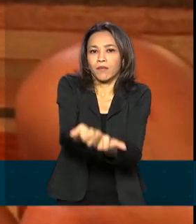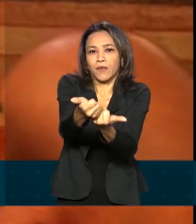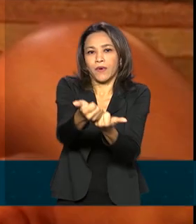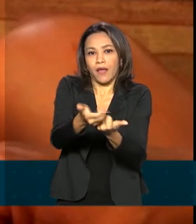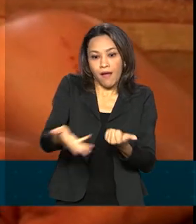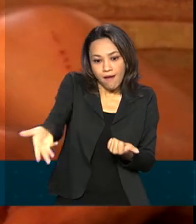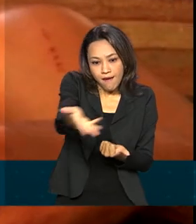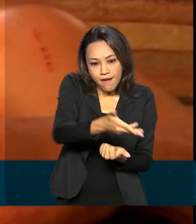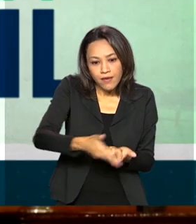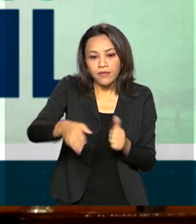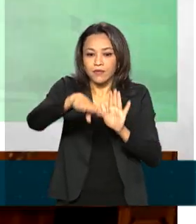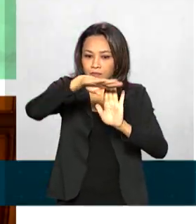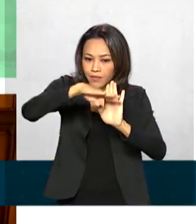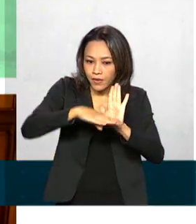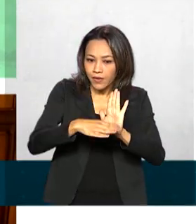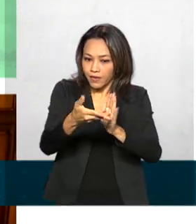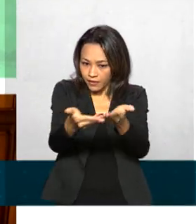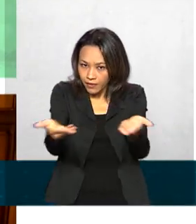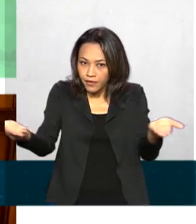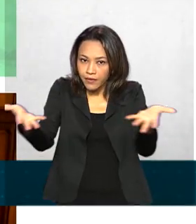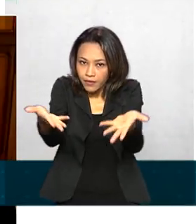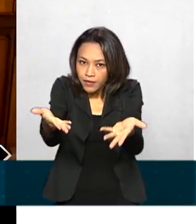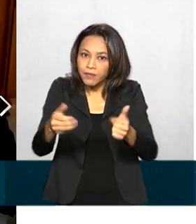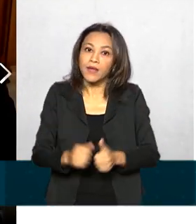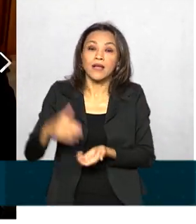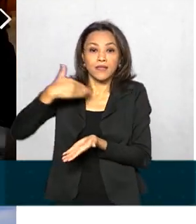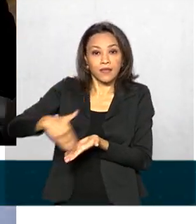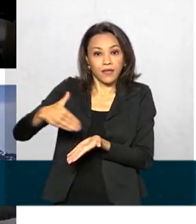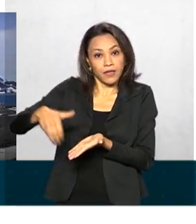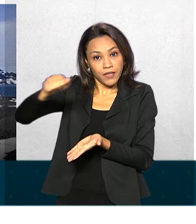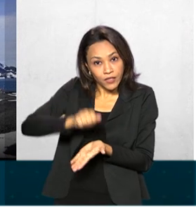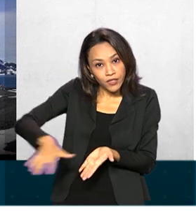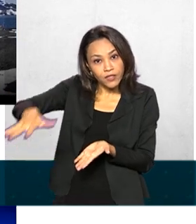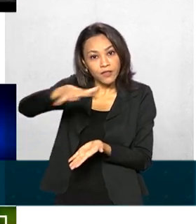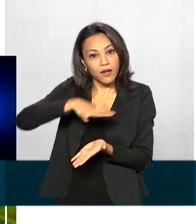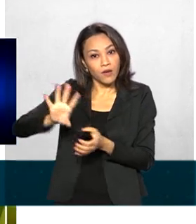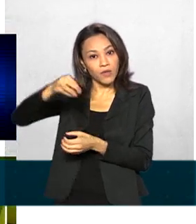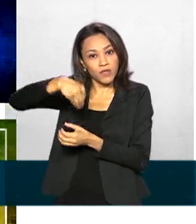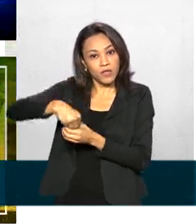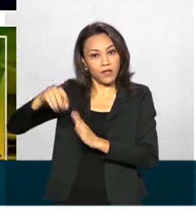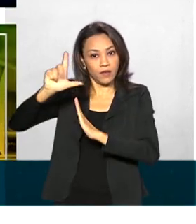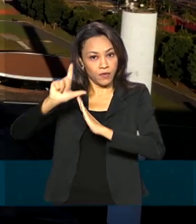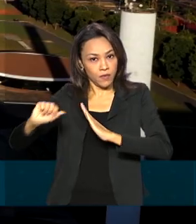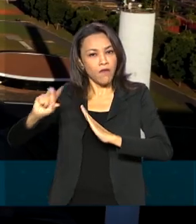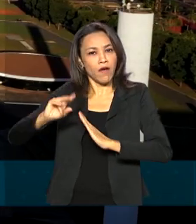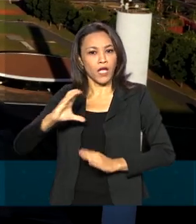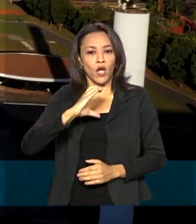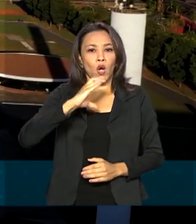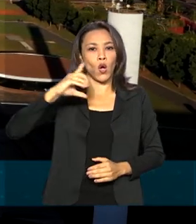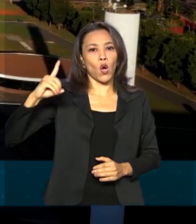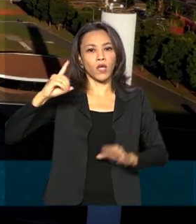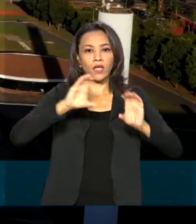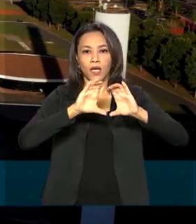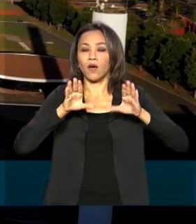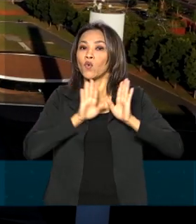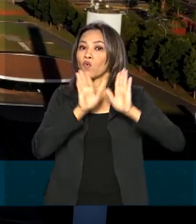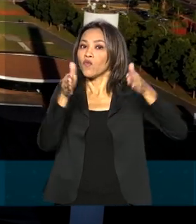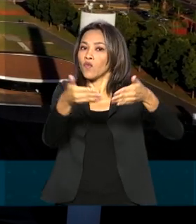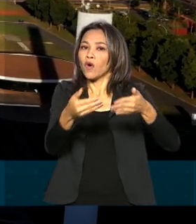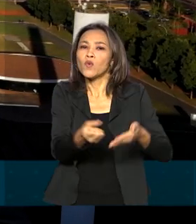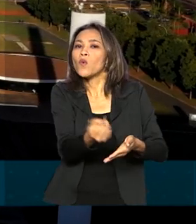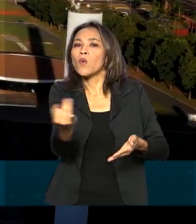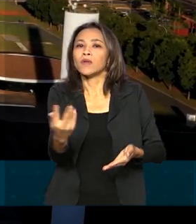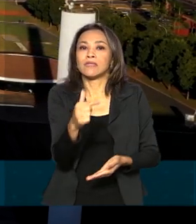do Moderniza Brasil. A Secretaria-Geral da Presidência da República vai coordenar o fórum, composto por